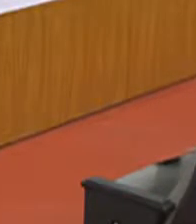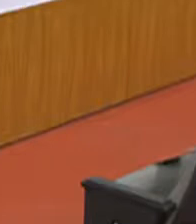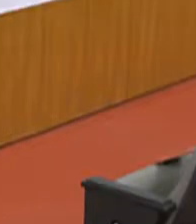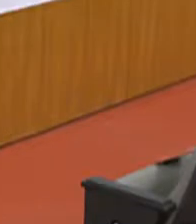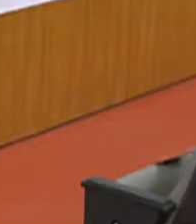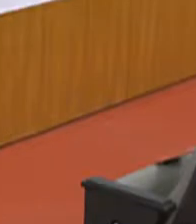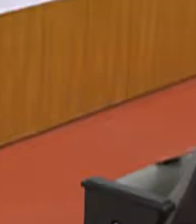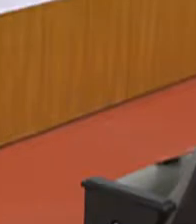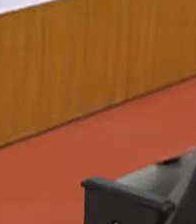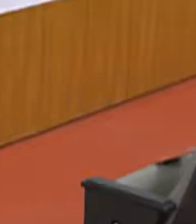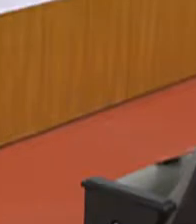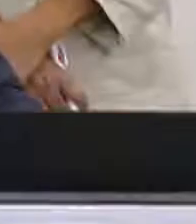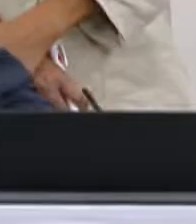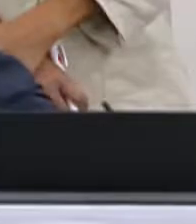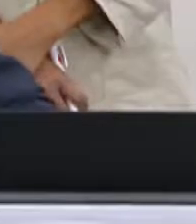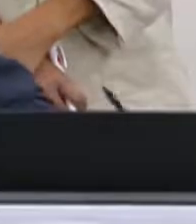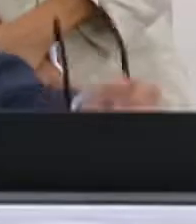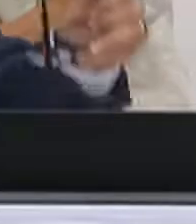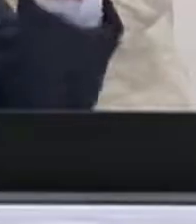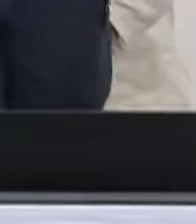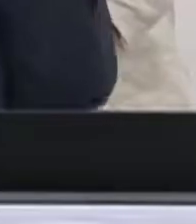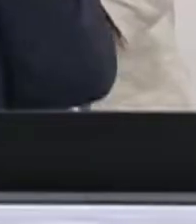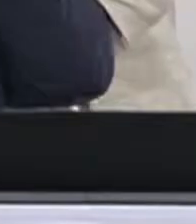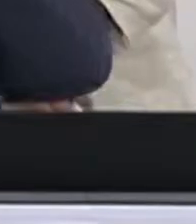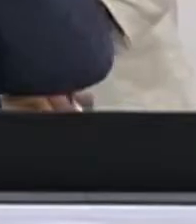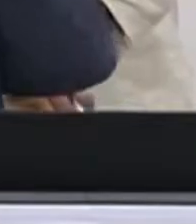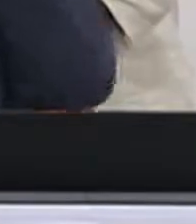Estão presentes conosco aqui